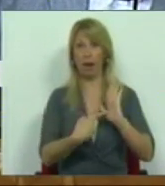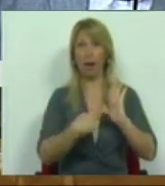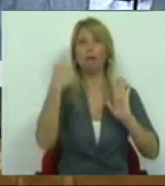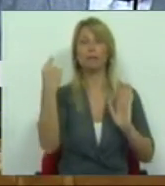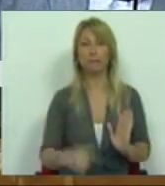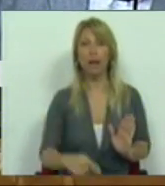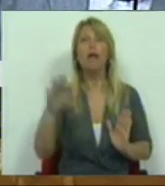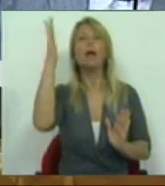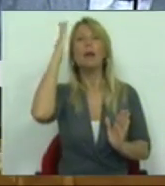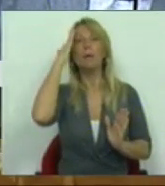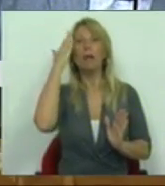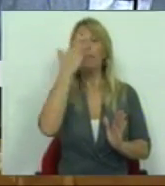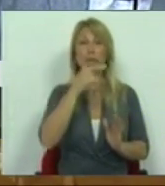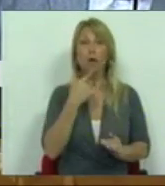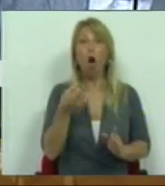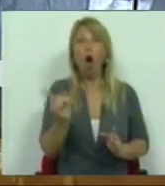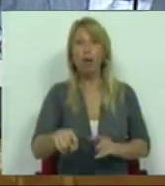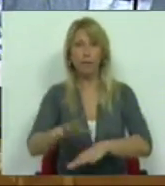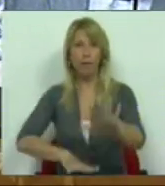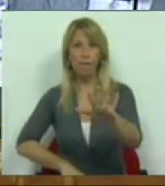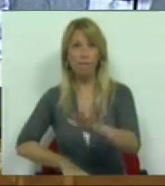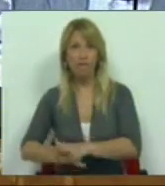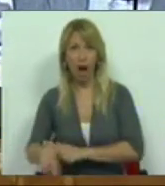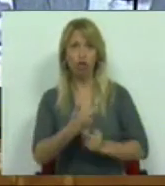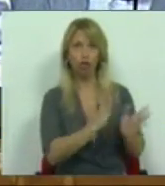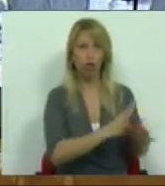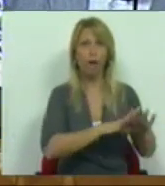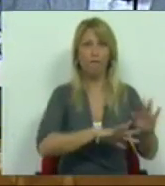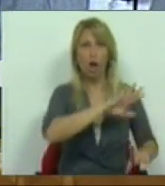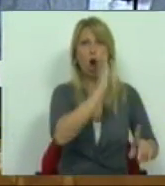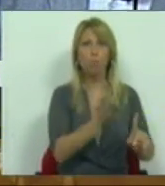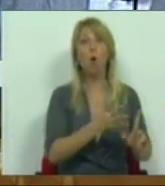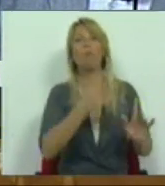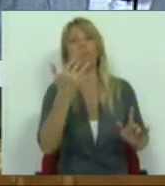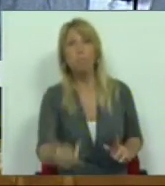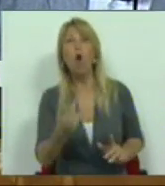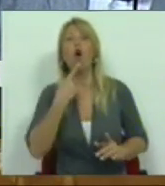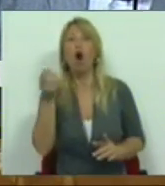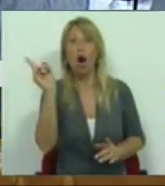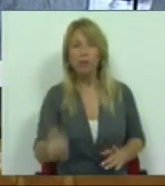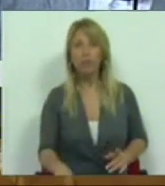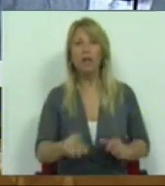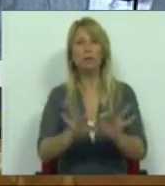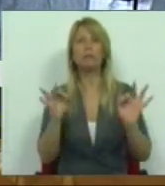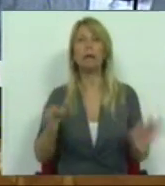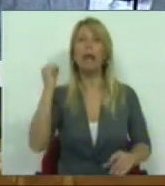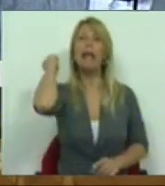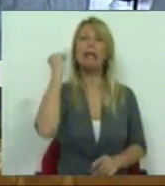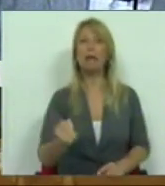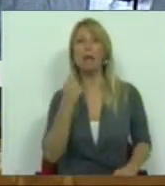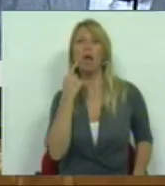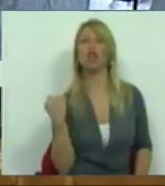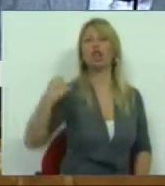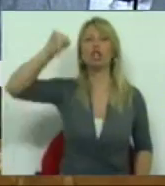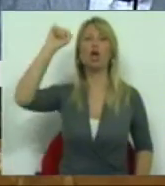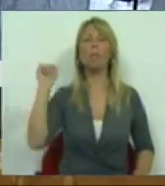que em caso de reincidência se considere crime de desobediência qualificada prevista e